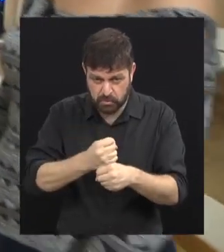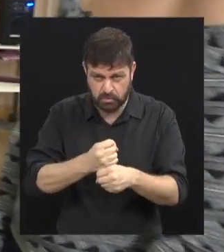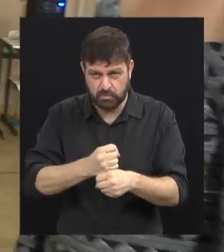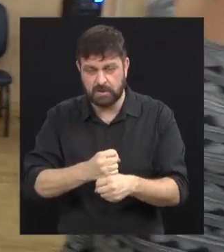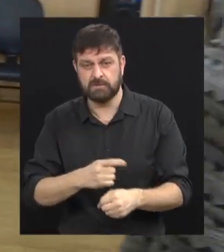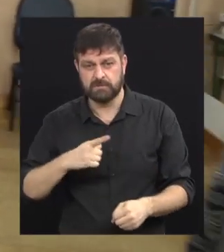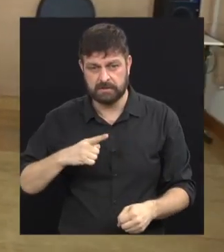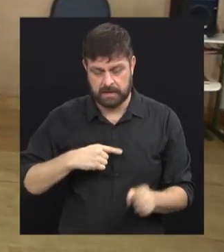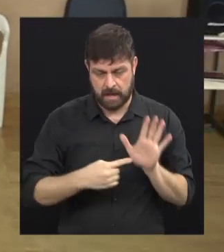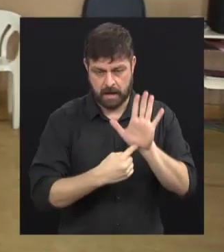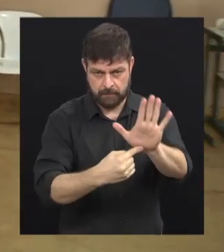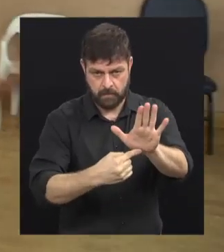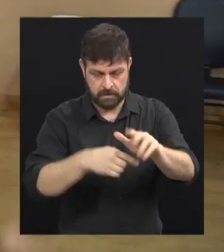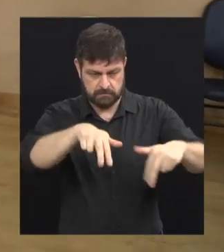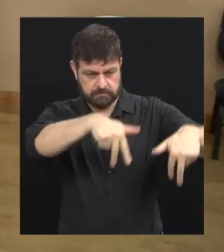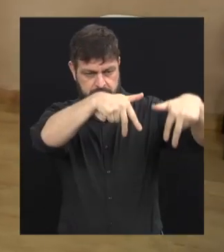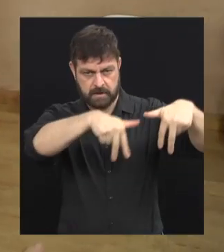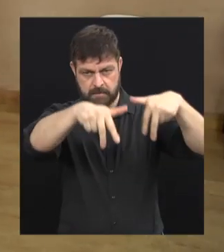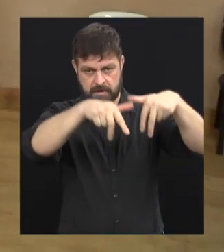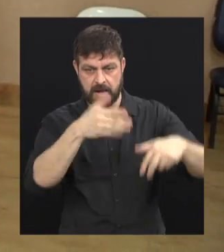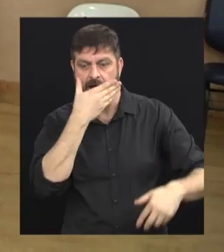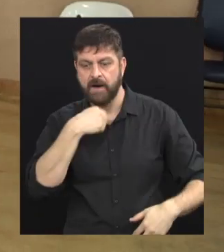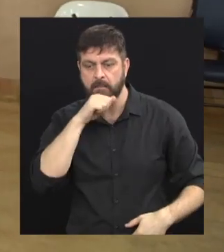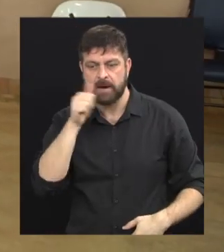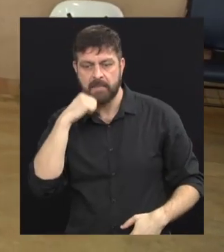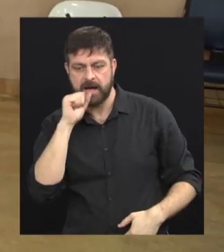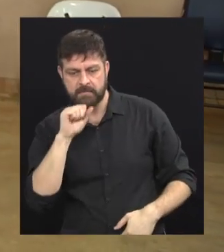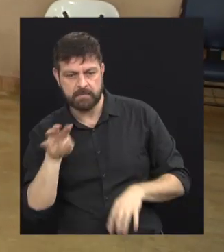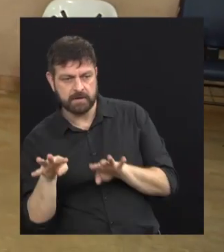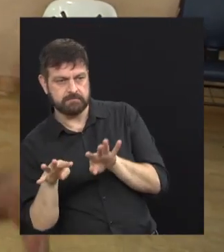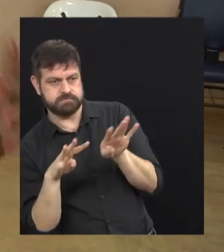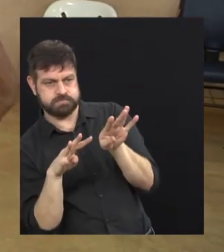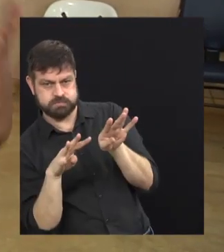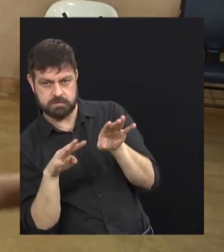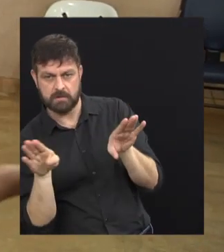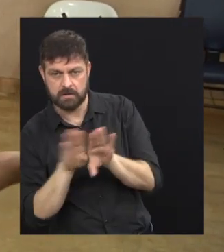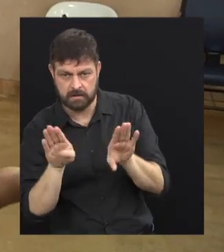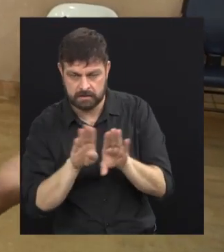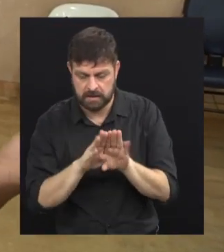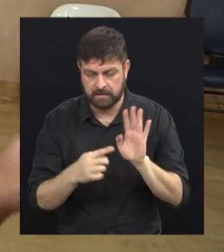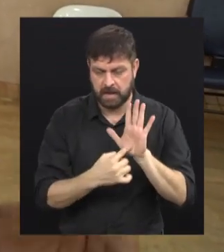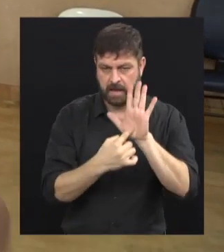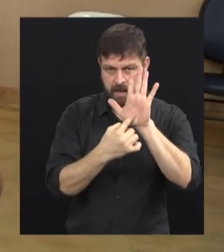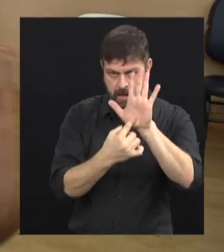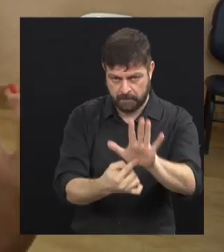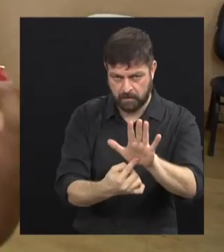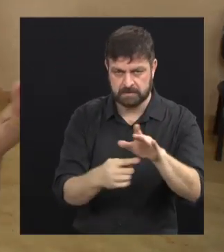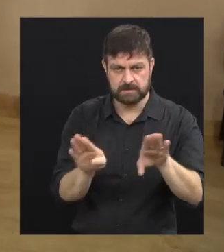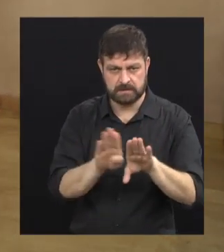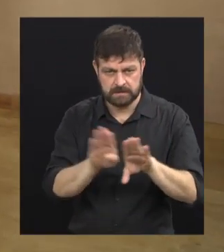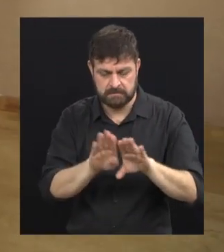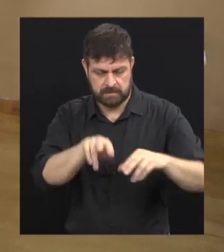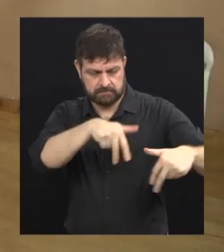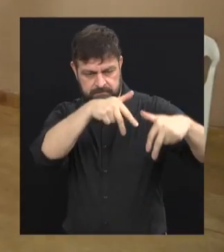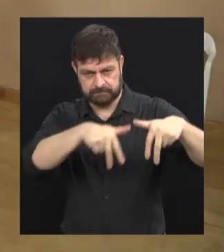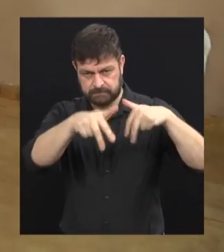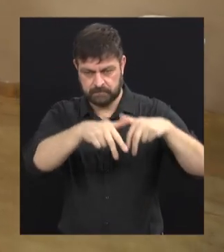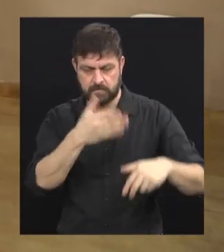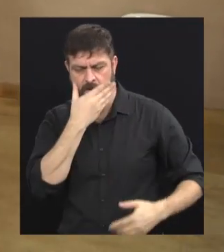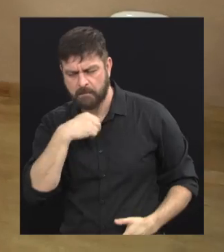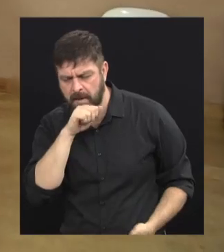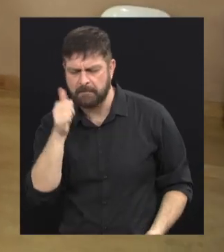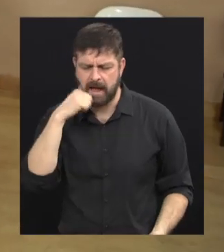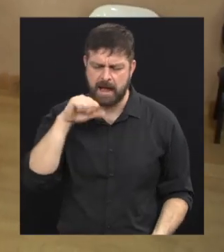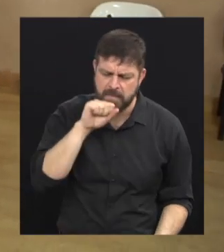a apresentação é feita para os pais. E através também dessas apresentações que tem. Não só para os